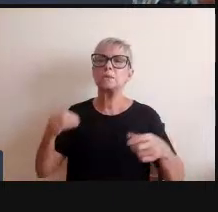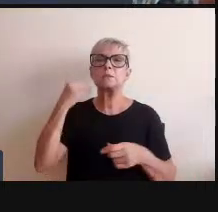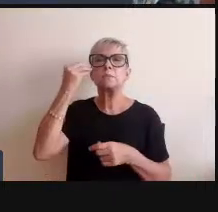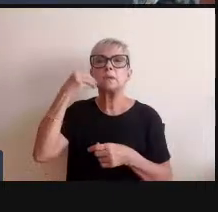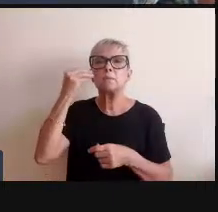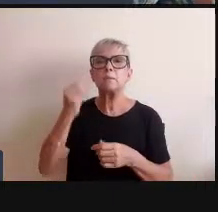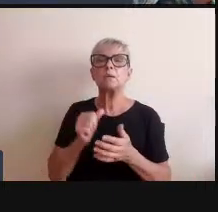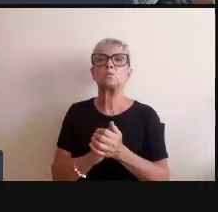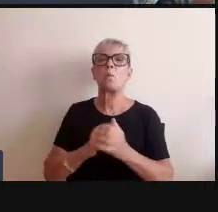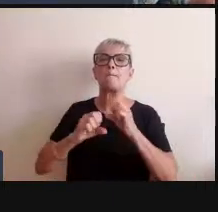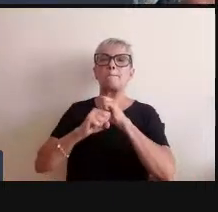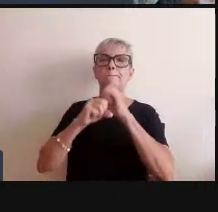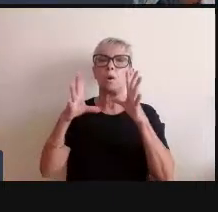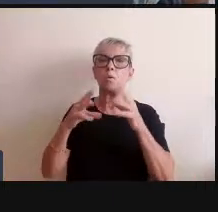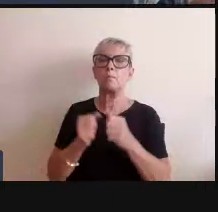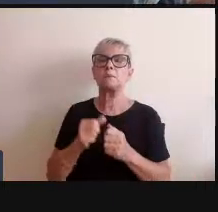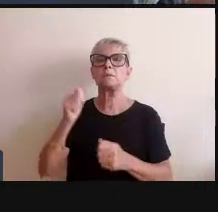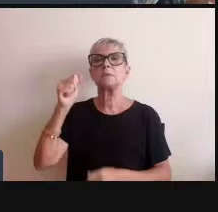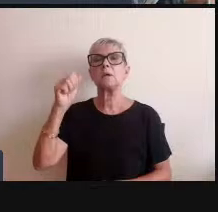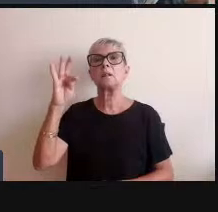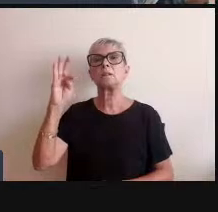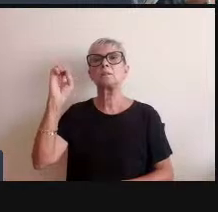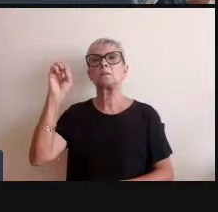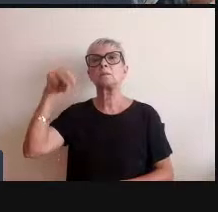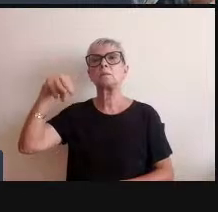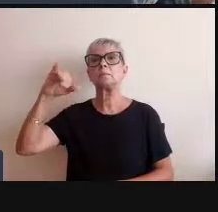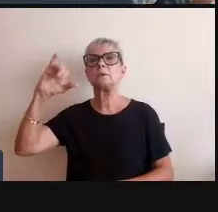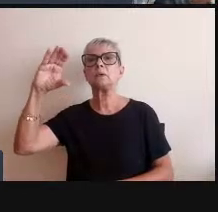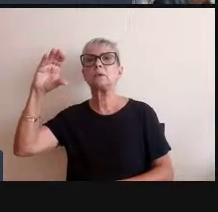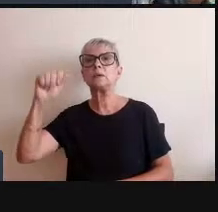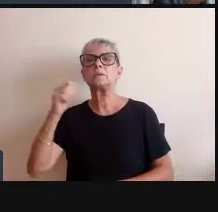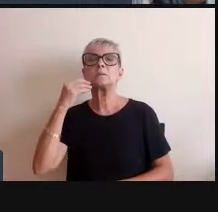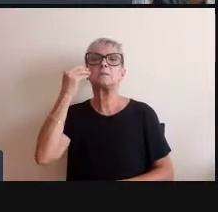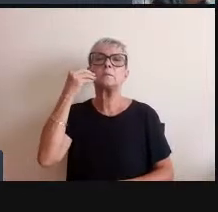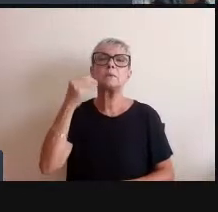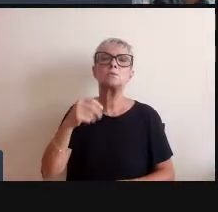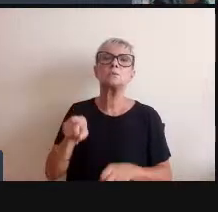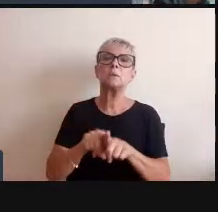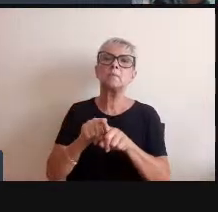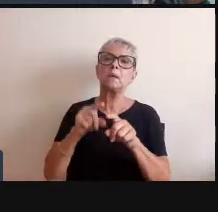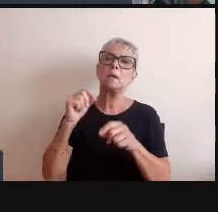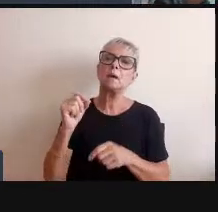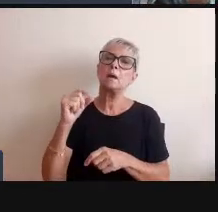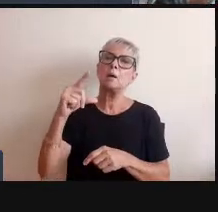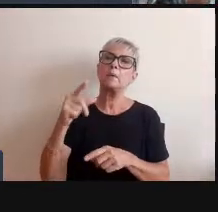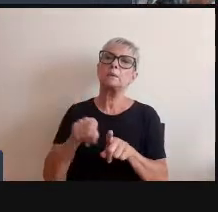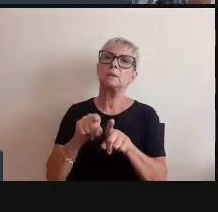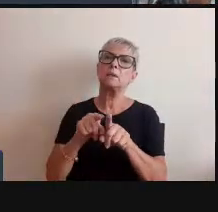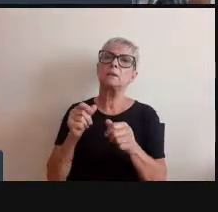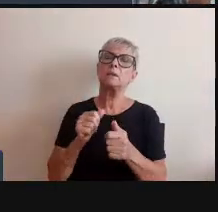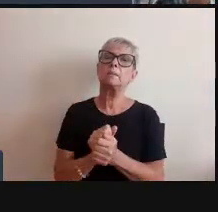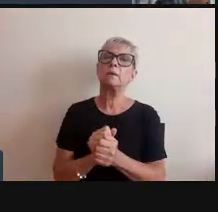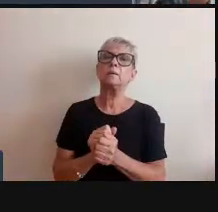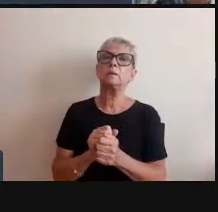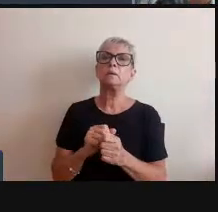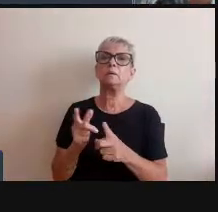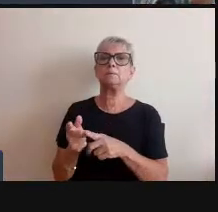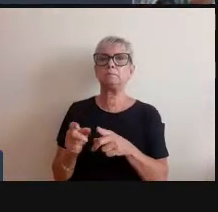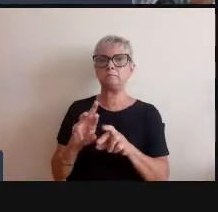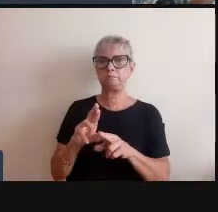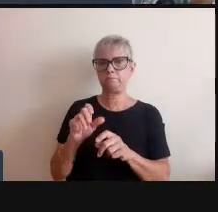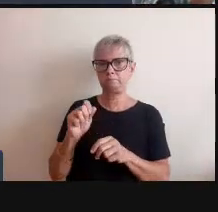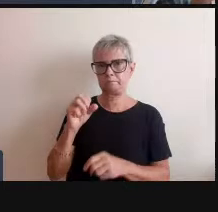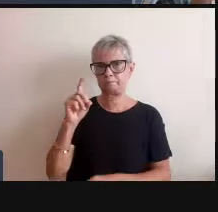né e esses experimentos com bombas atômicas eles estão aumentando a radioatividade né